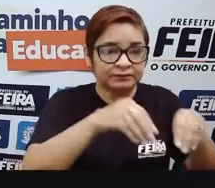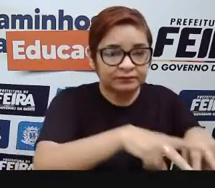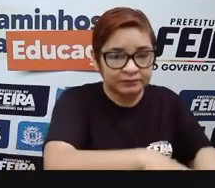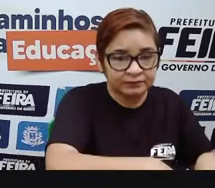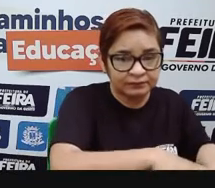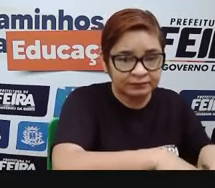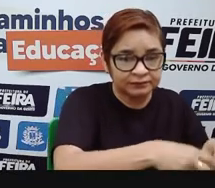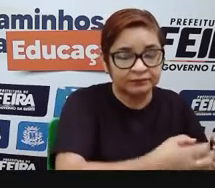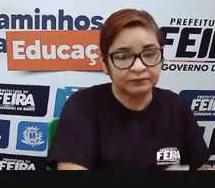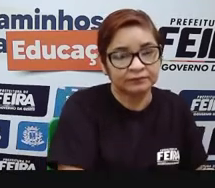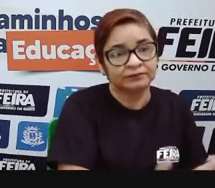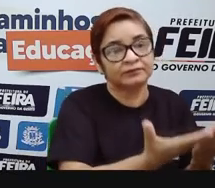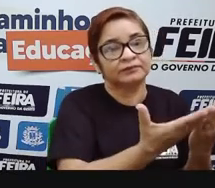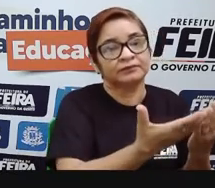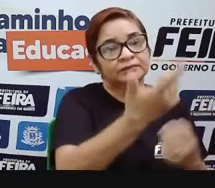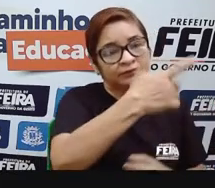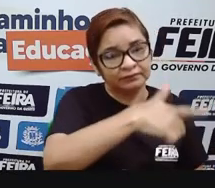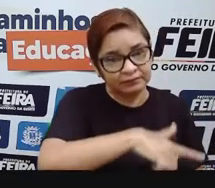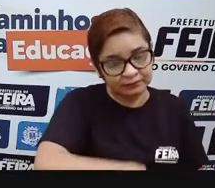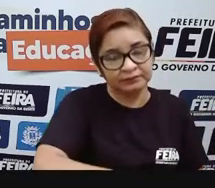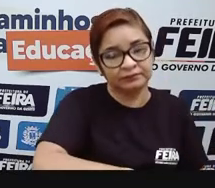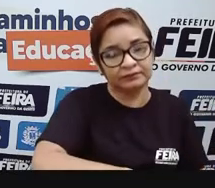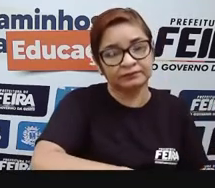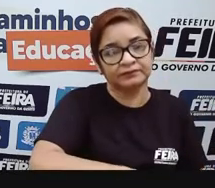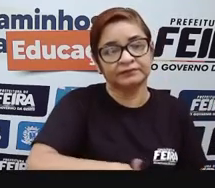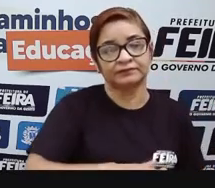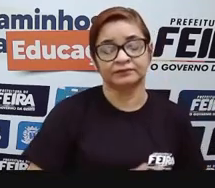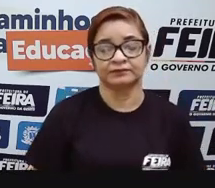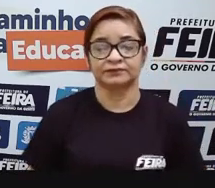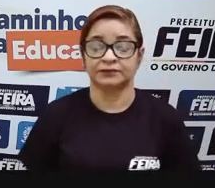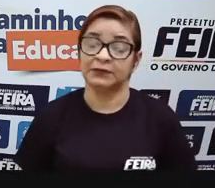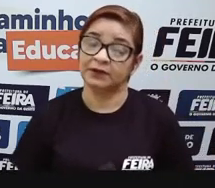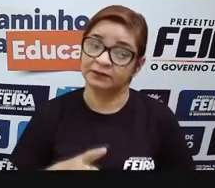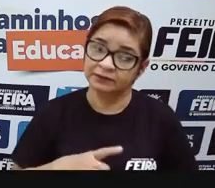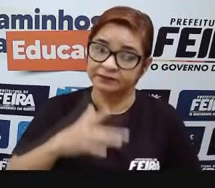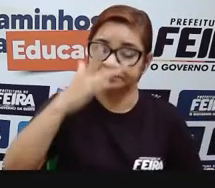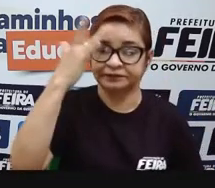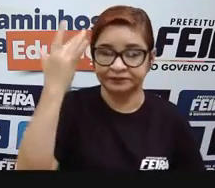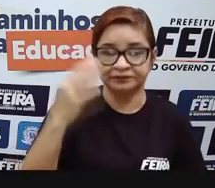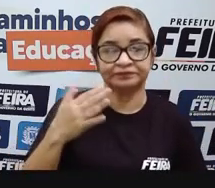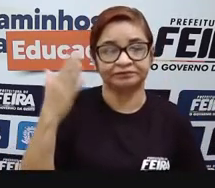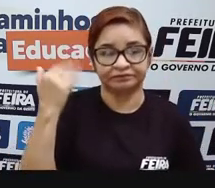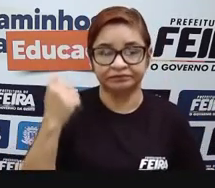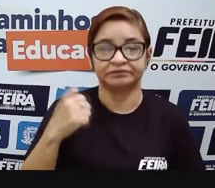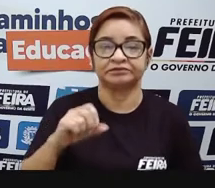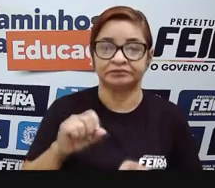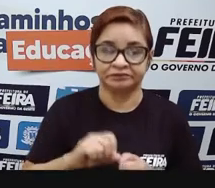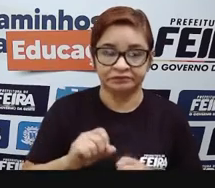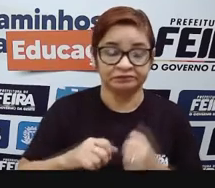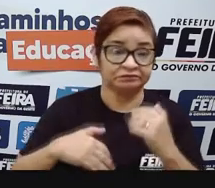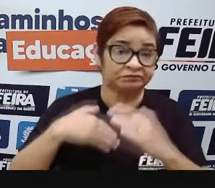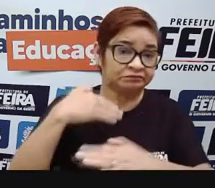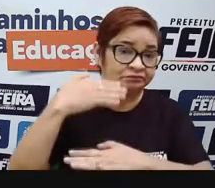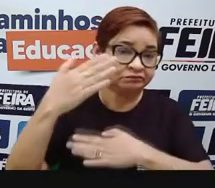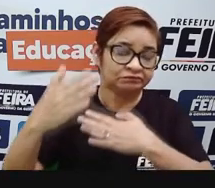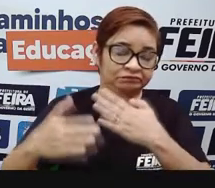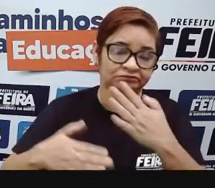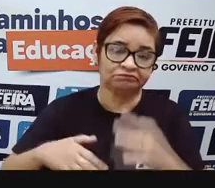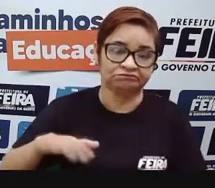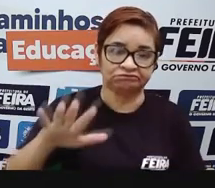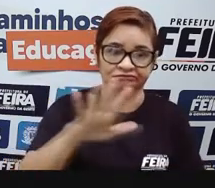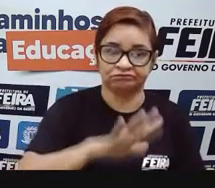sabe, infelizmente, que ainda tem o extrativismo clandestino, que agride tanto, que devasta tanto as nossas